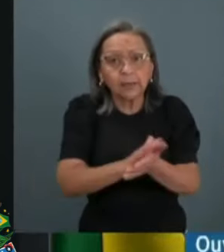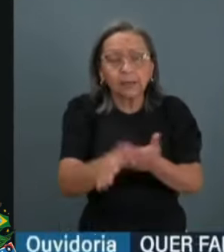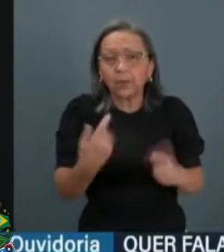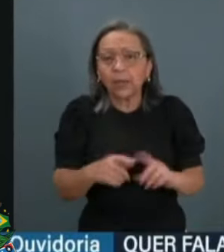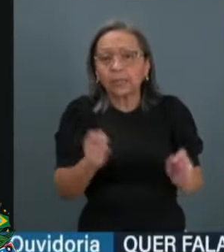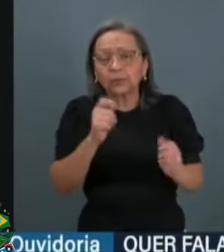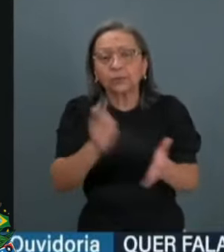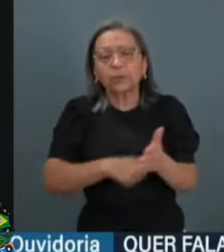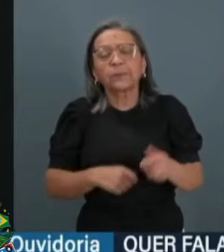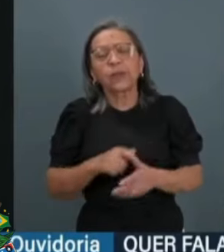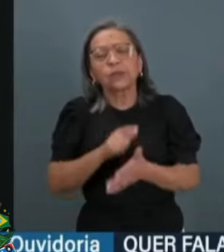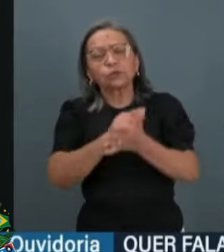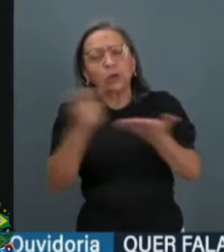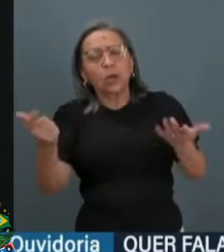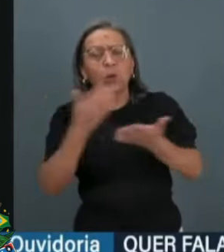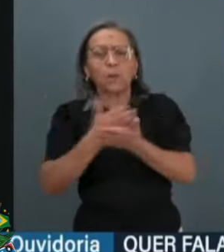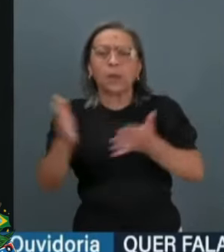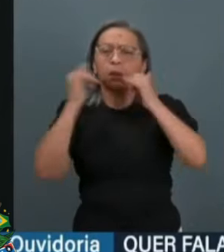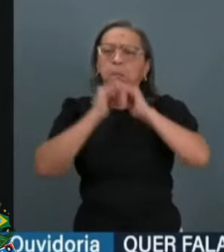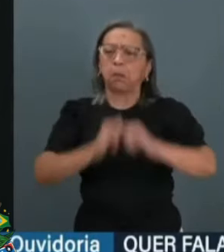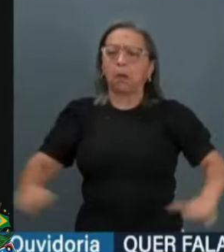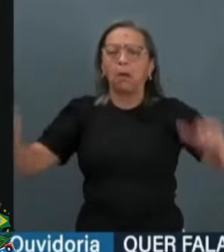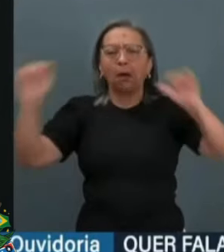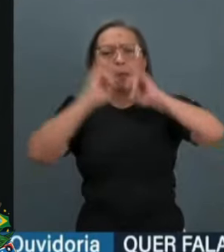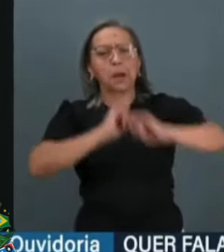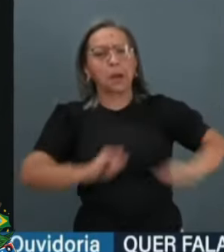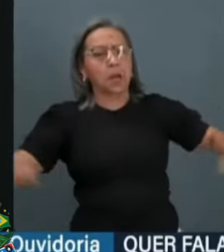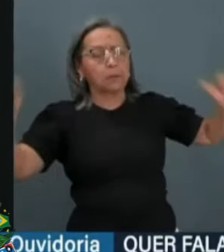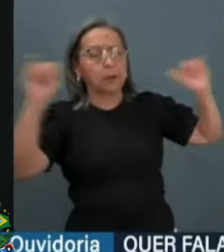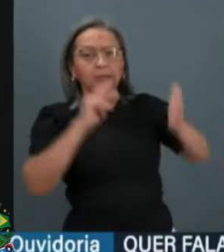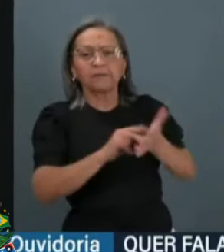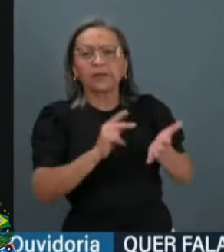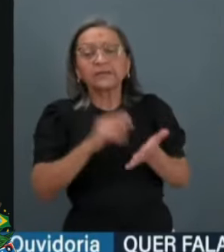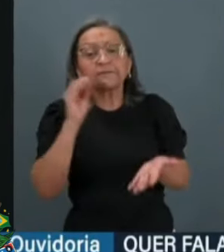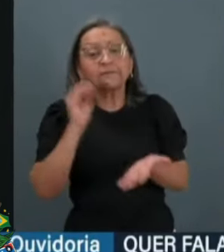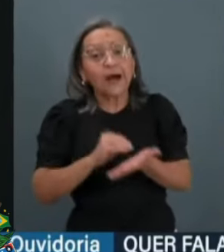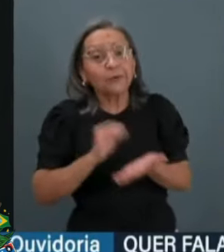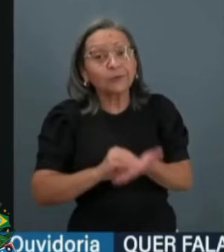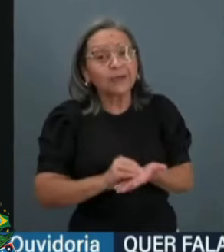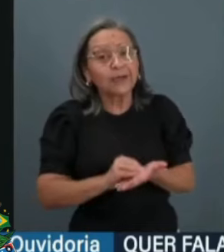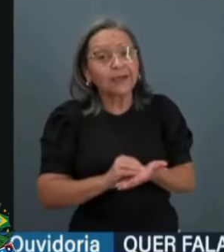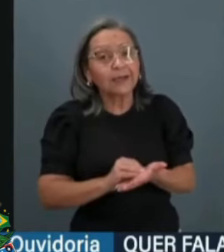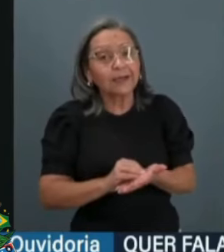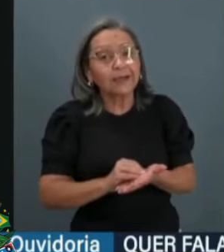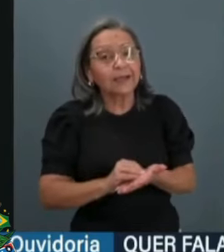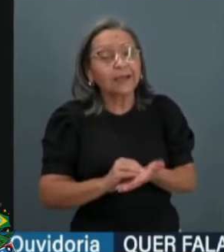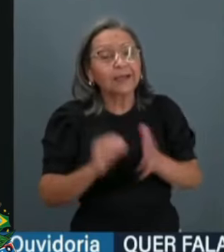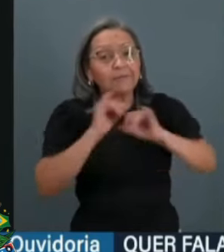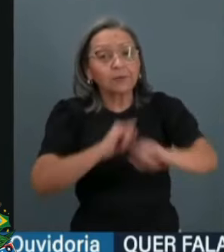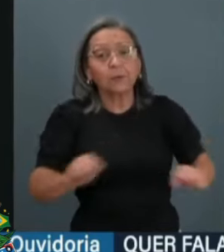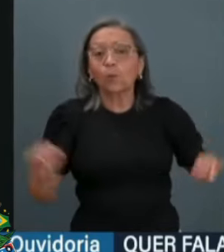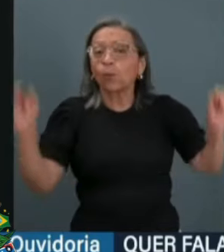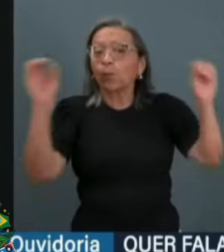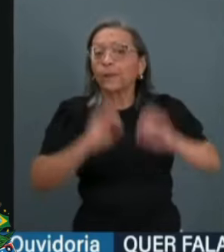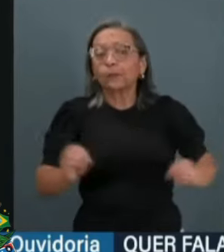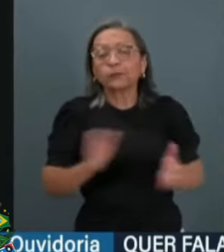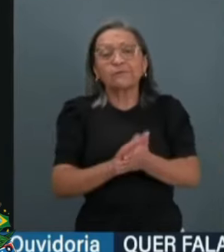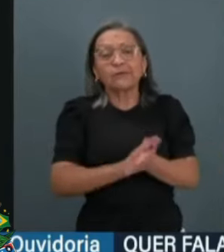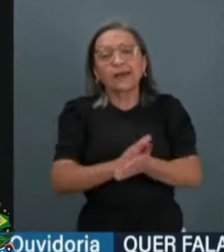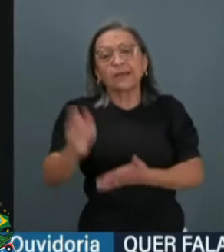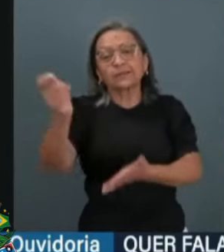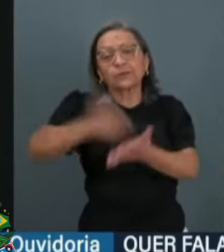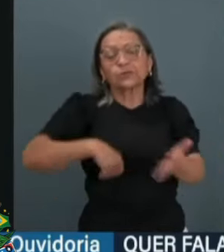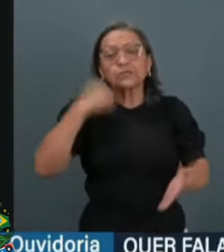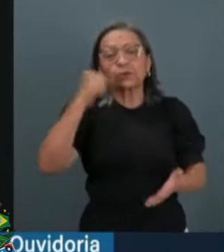Então, o a imprensa começou a divulgar, a parte da imprensa, na verdade é uma desinformação. Não houve nenhuma assinatura de nenhum senador